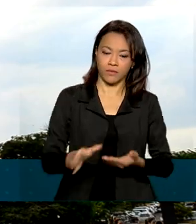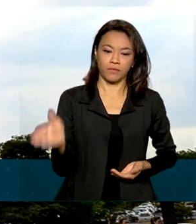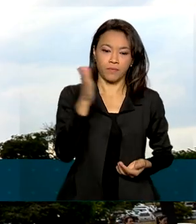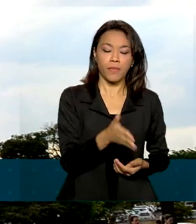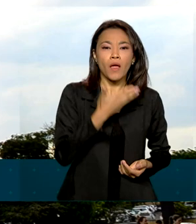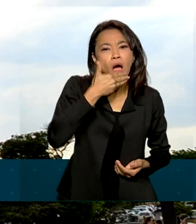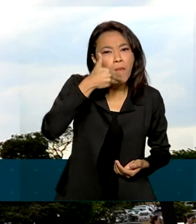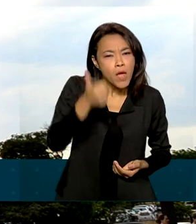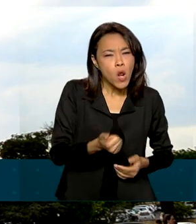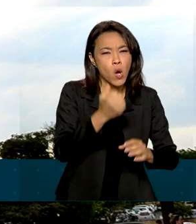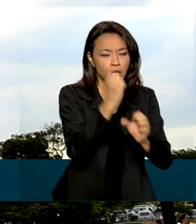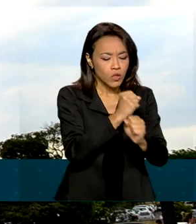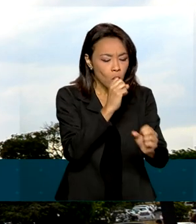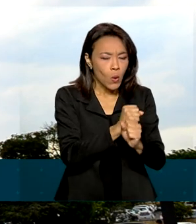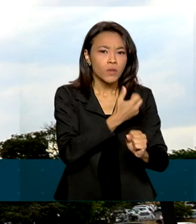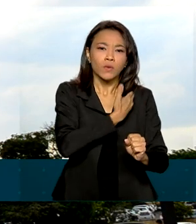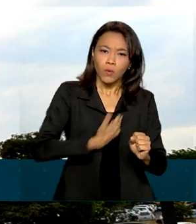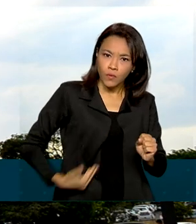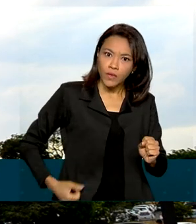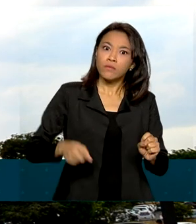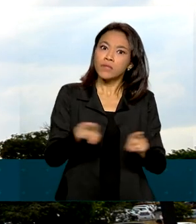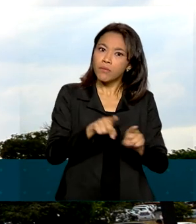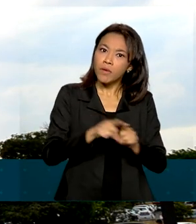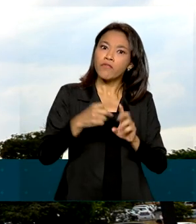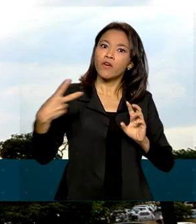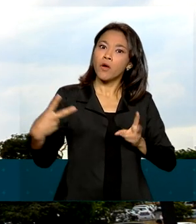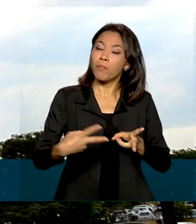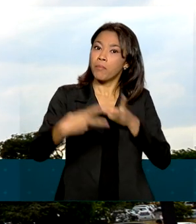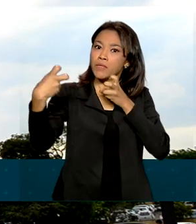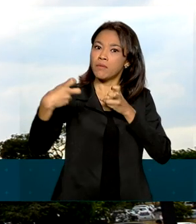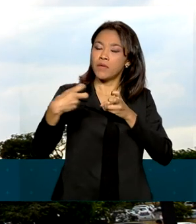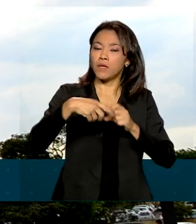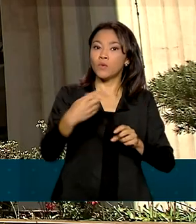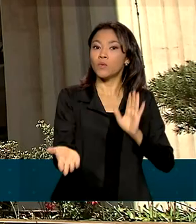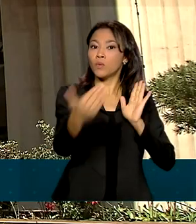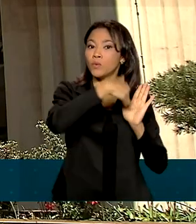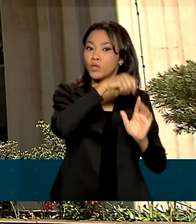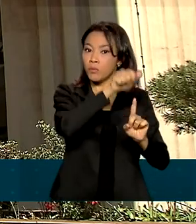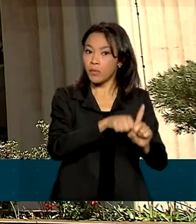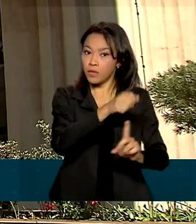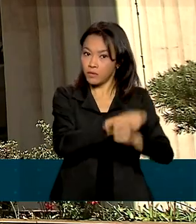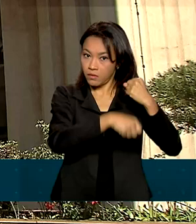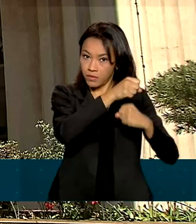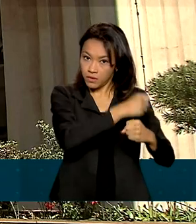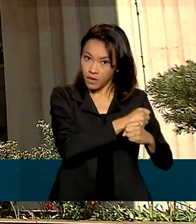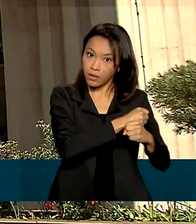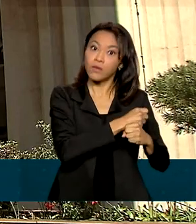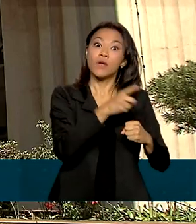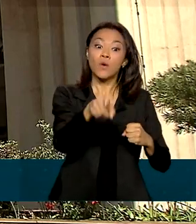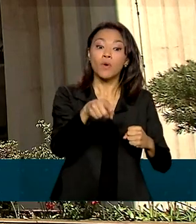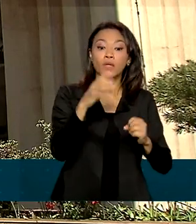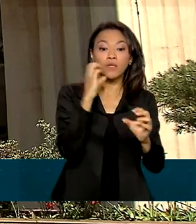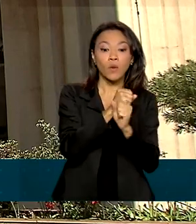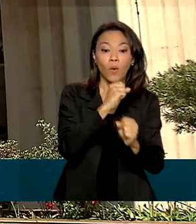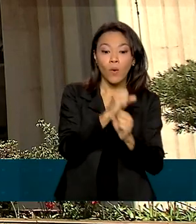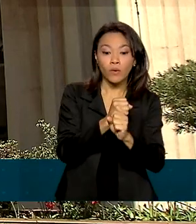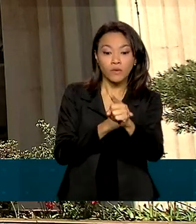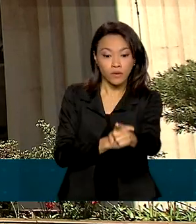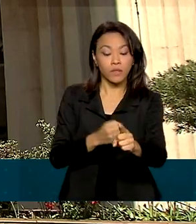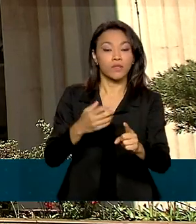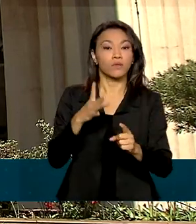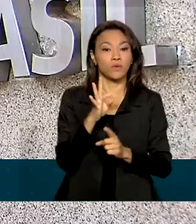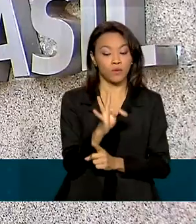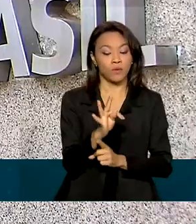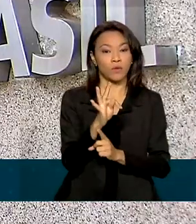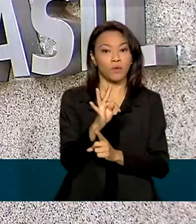melhora nas contas públicas também foi observada no último mês do ano passado, quando as contas do governo central, formado pelo Tesouro